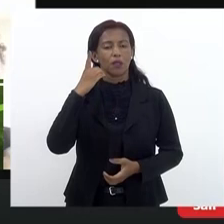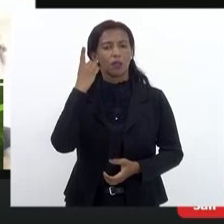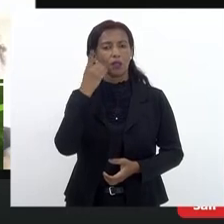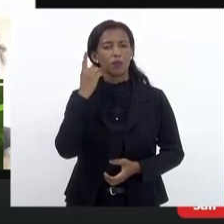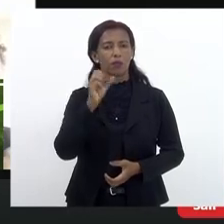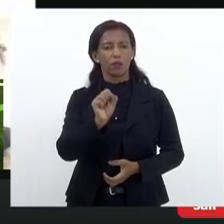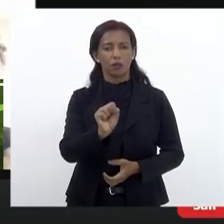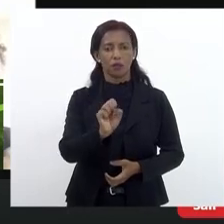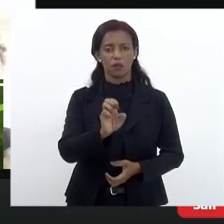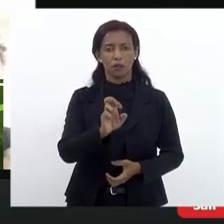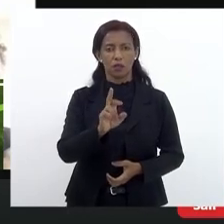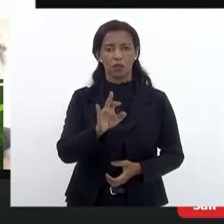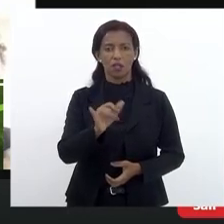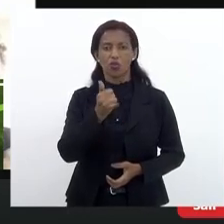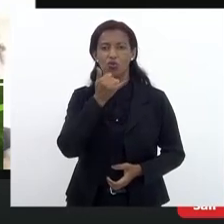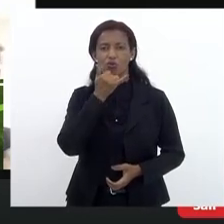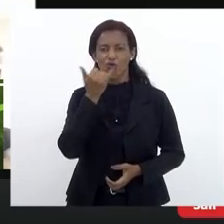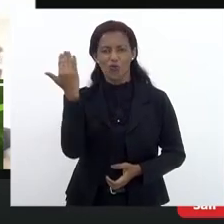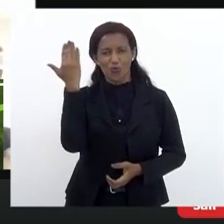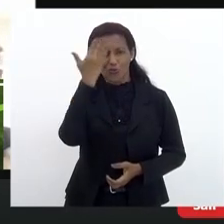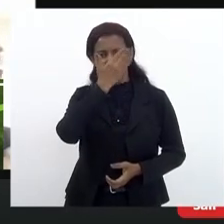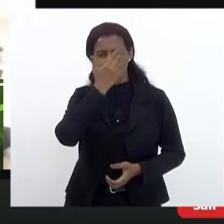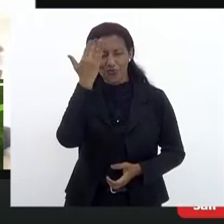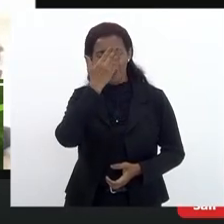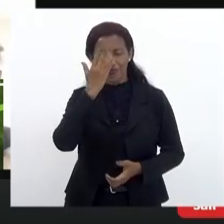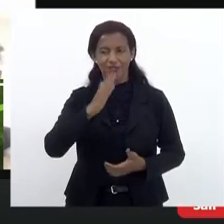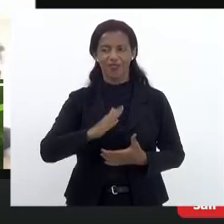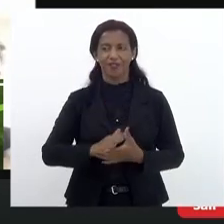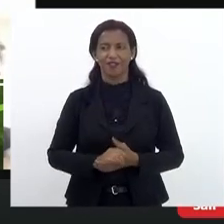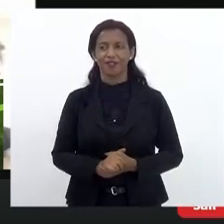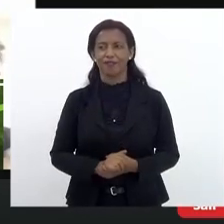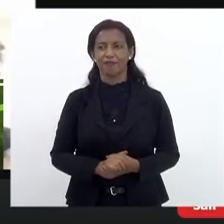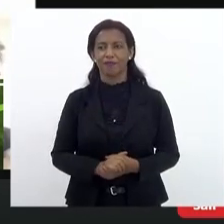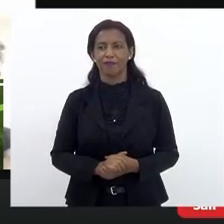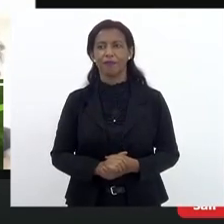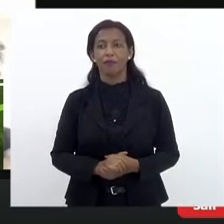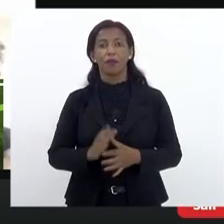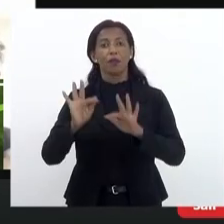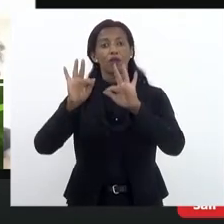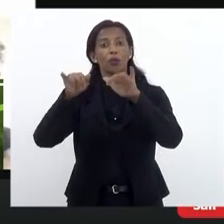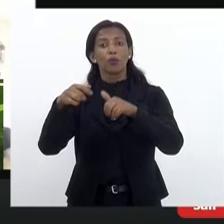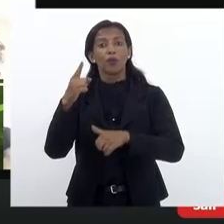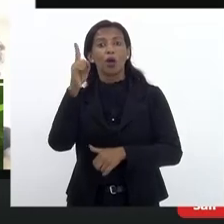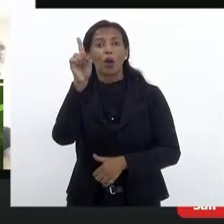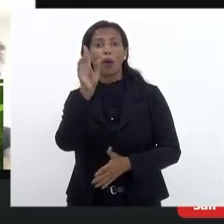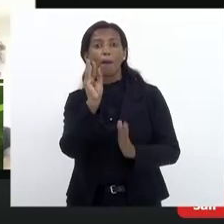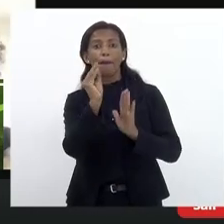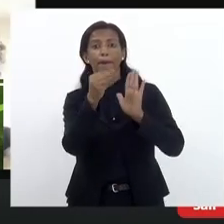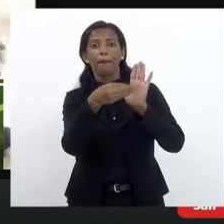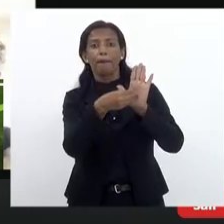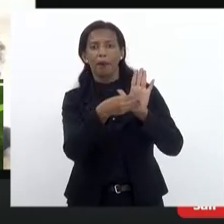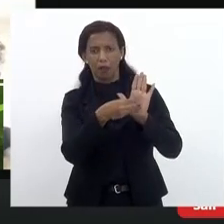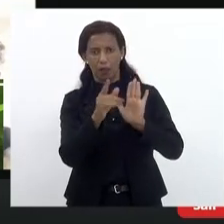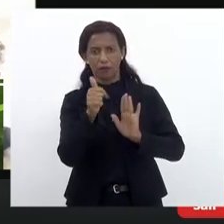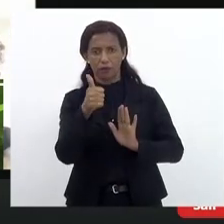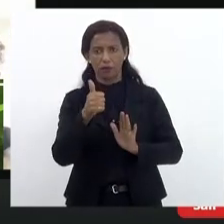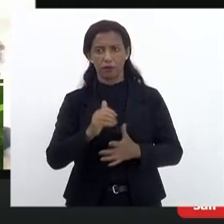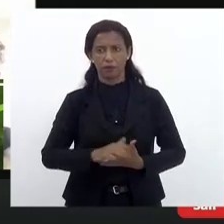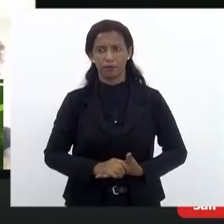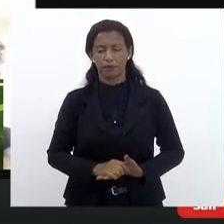Fernandes. Desculpa, Sérgio, não tinha te visto. Sem problema nenhum. final, só fazer uma colocação também dentro da ordem que você já estabeleceu.